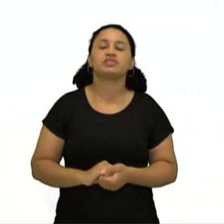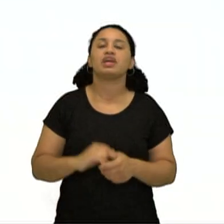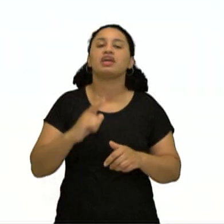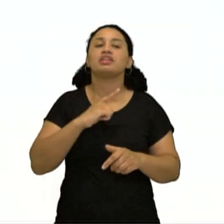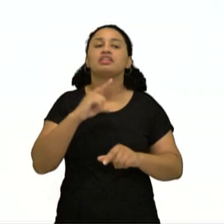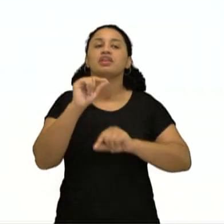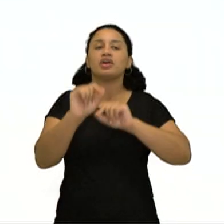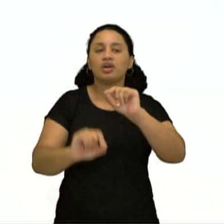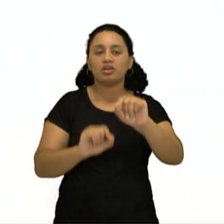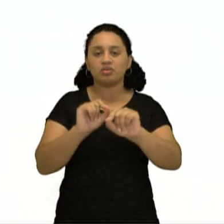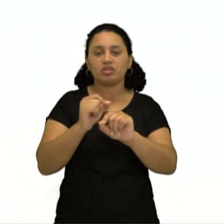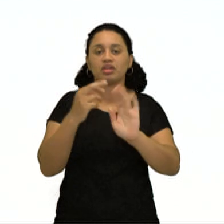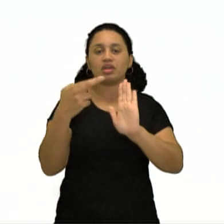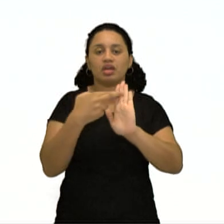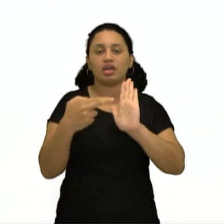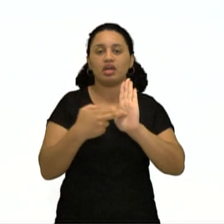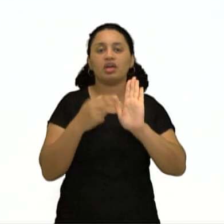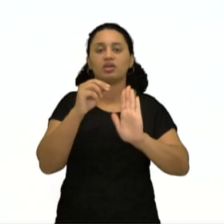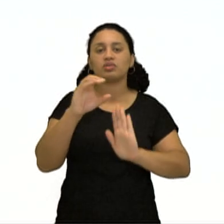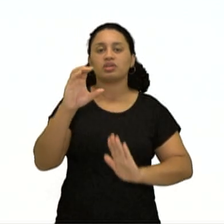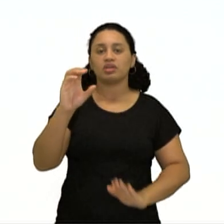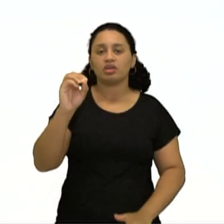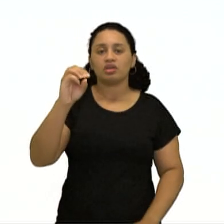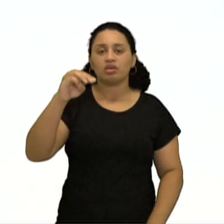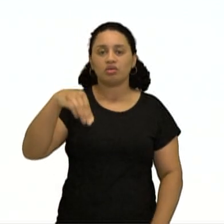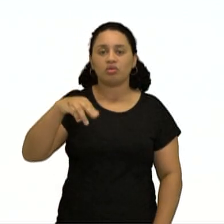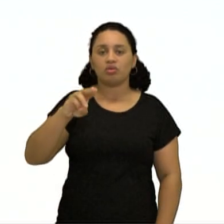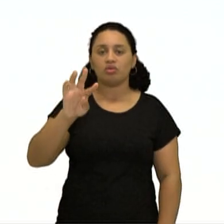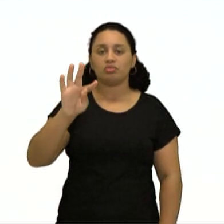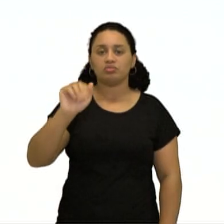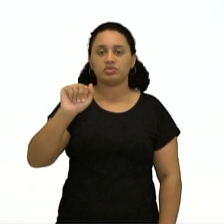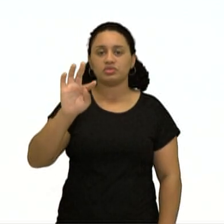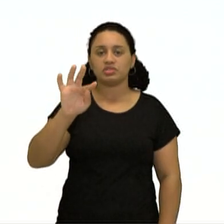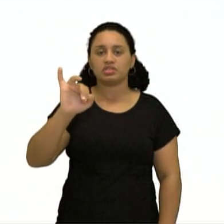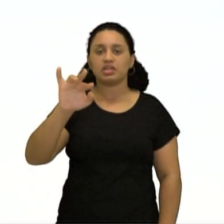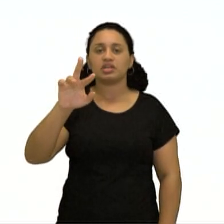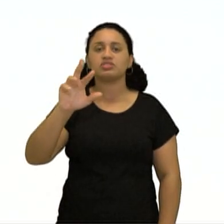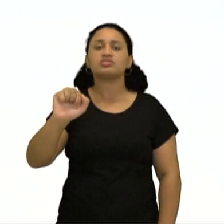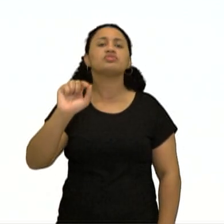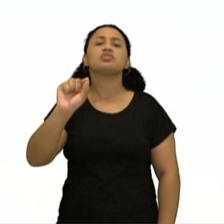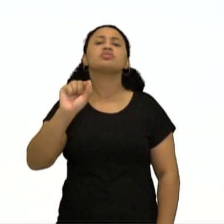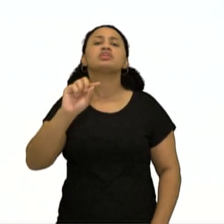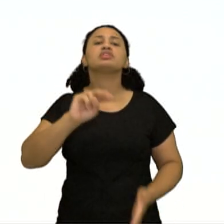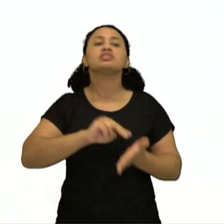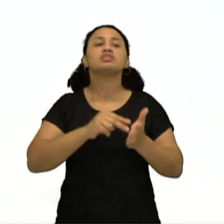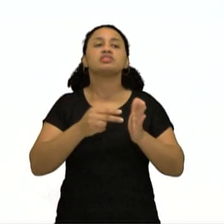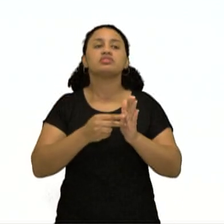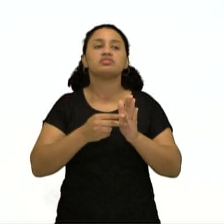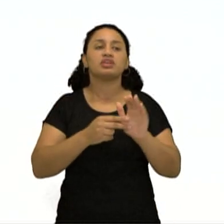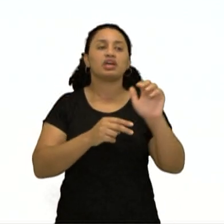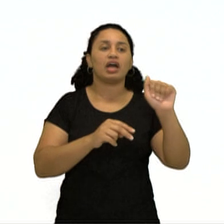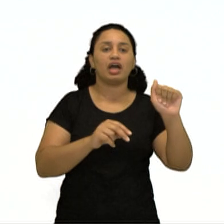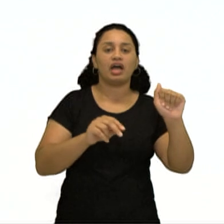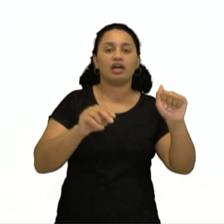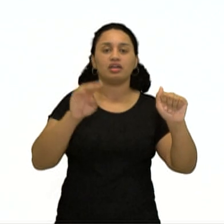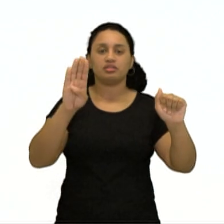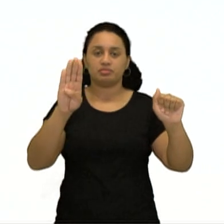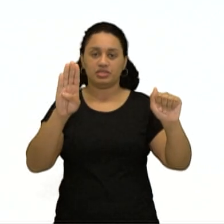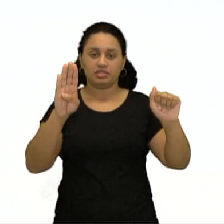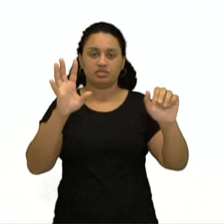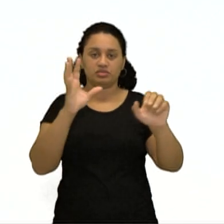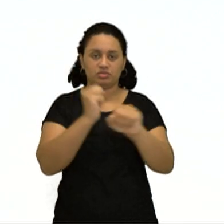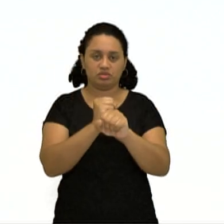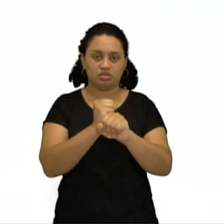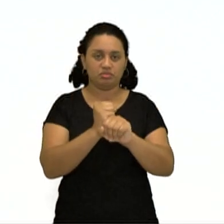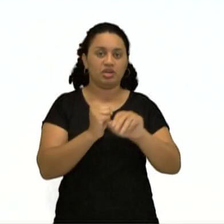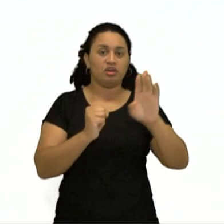propriedade comutativa. O que que a propriedade comutativa diz para mim? Que tanto faz eu somar A mais B como B